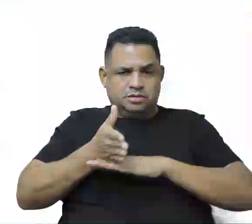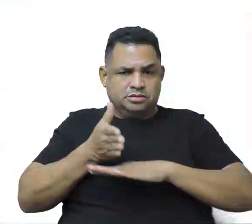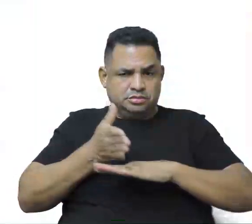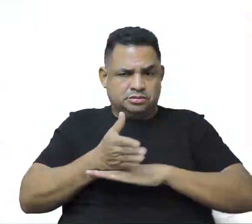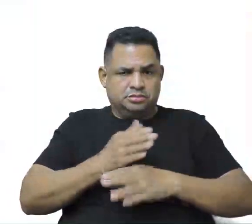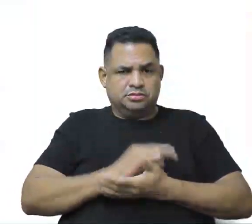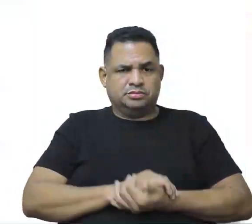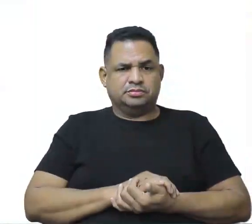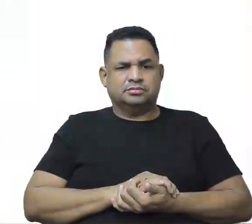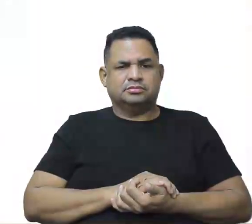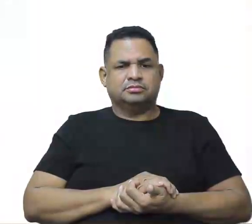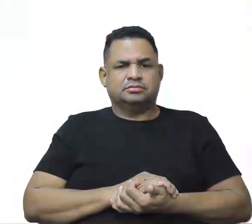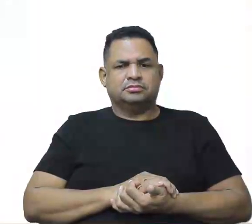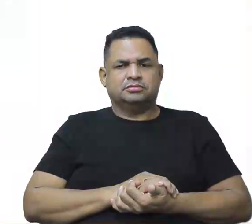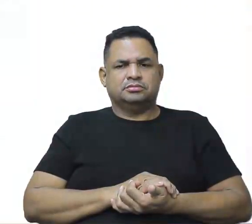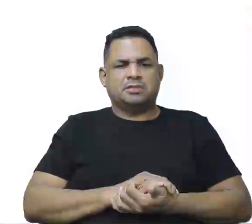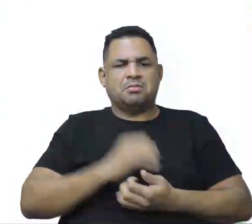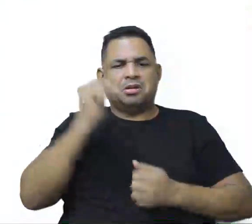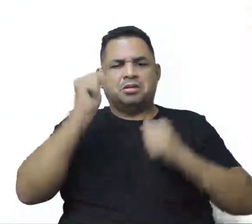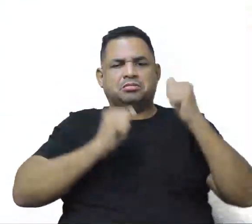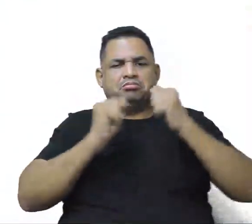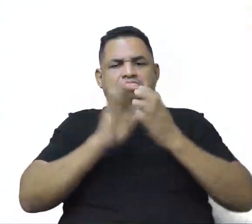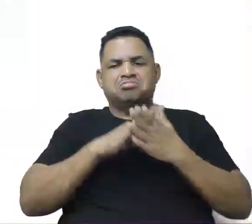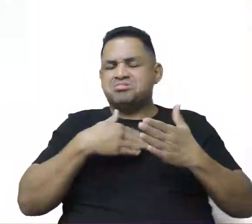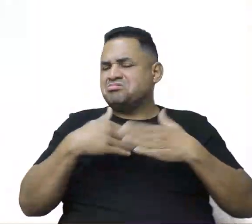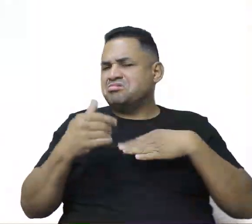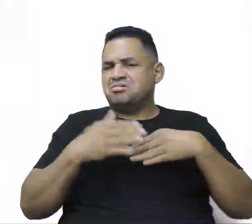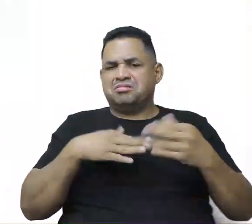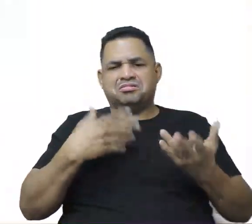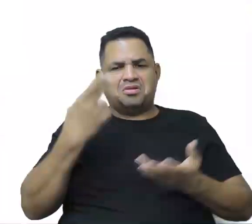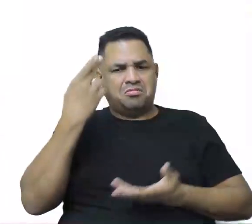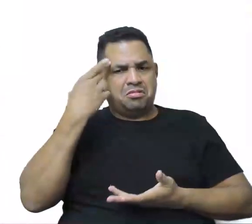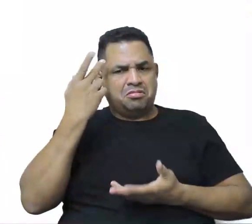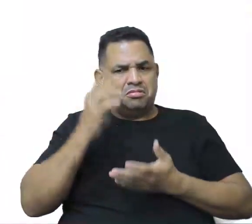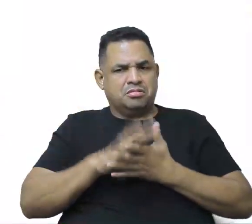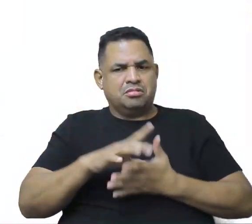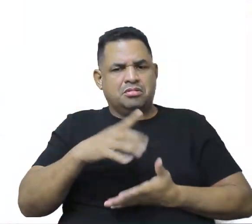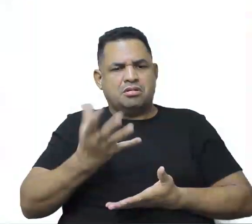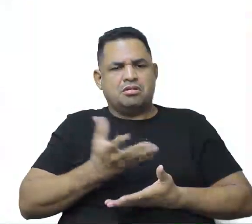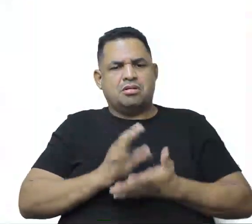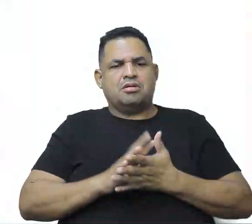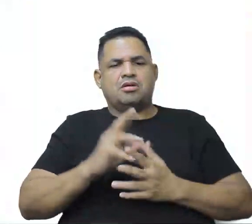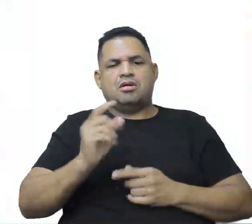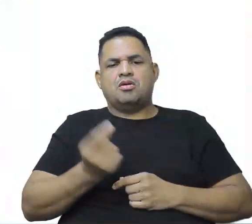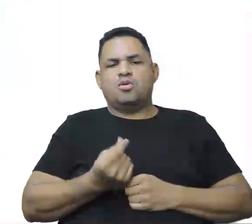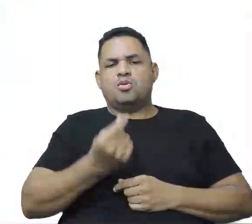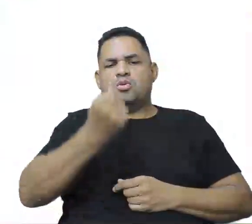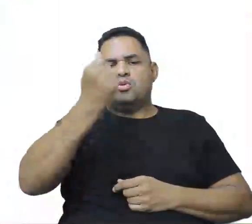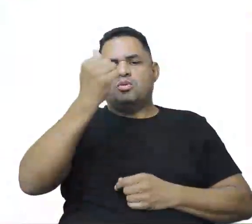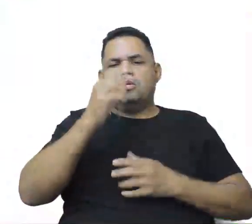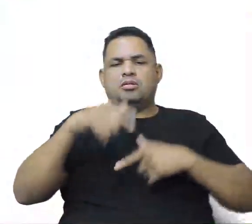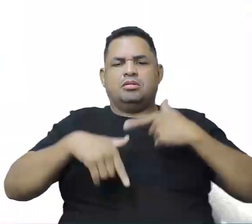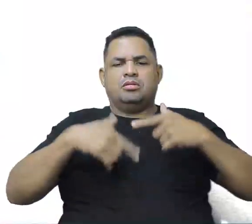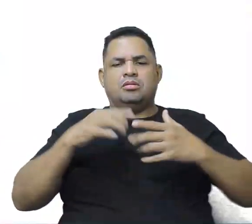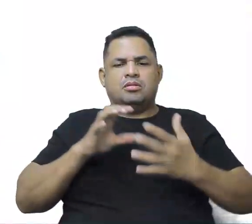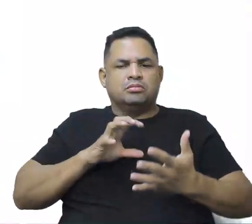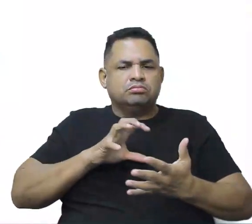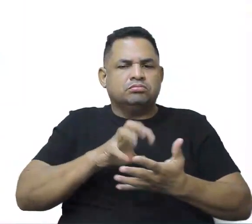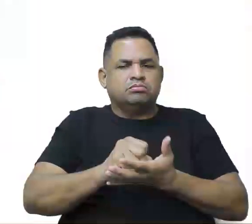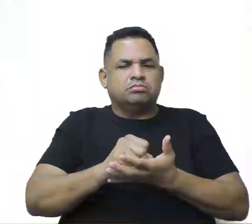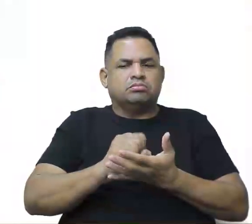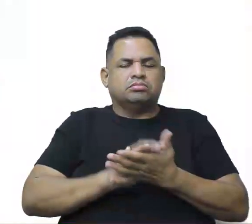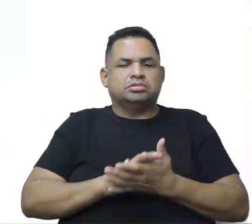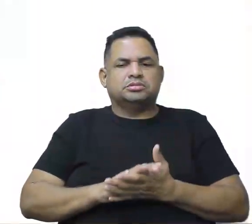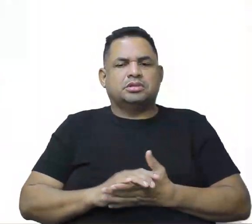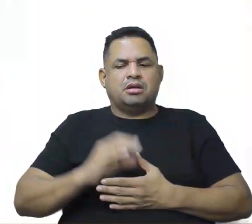acesso, né? É uma indústria como qualquer outra, que deseja o lucro e que trabalha para conquistar